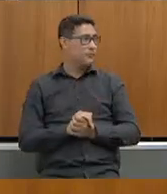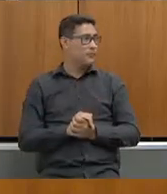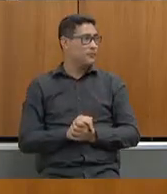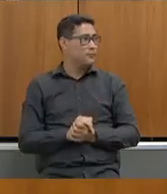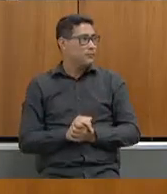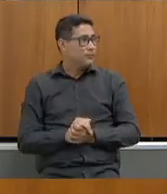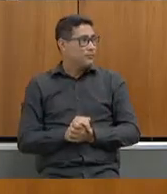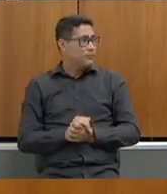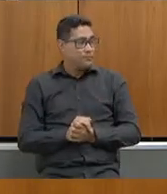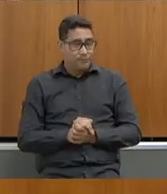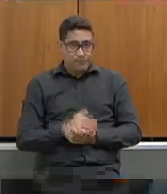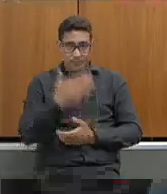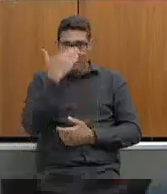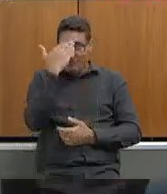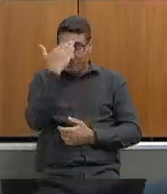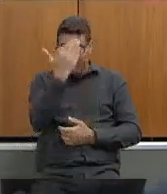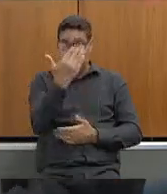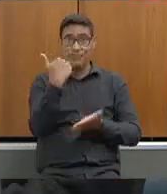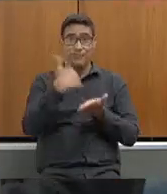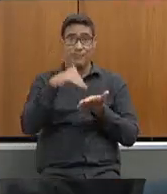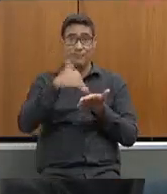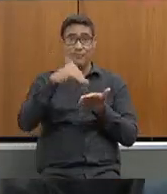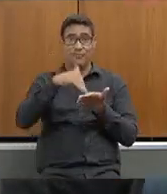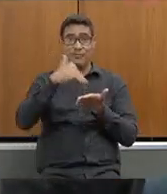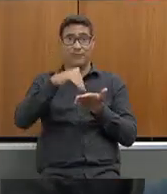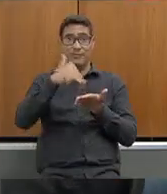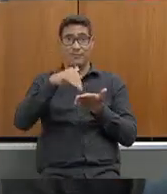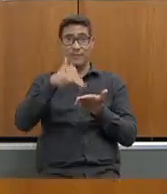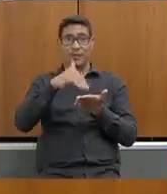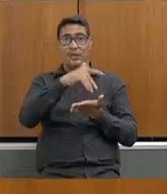secretário devolvo a palavra para o deputado Betão